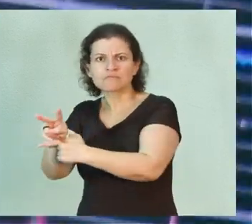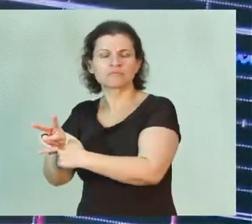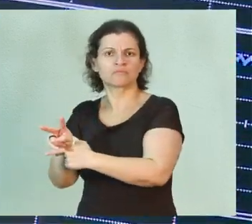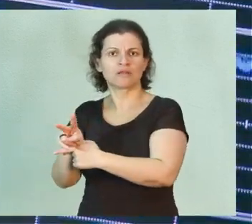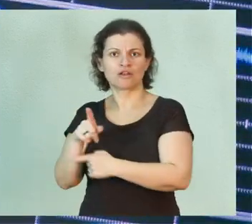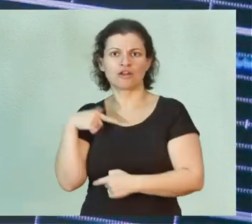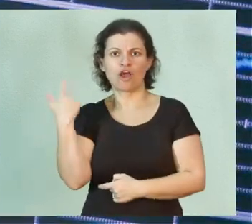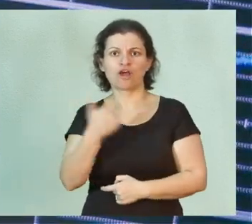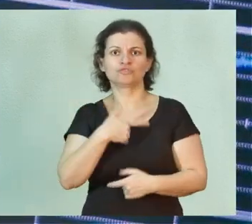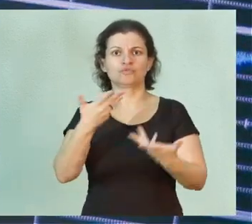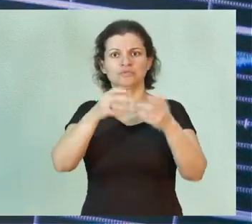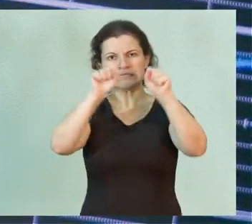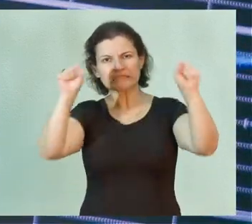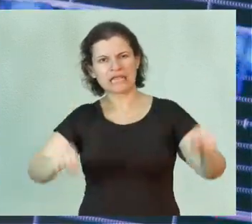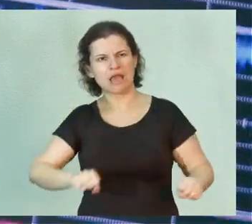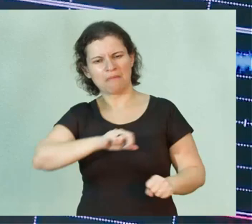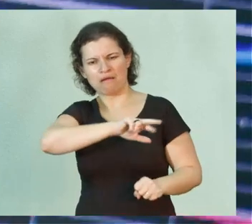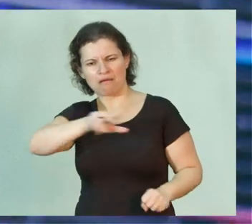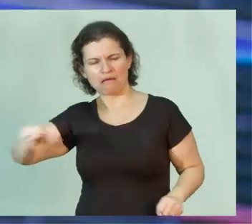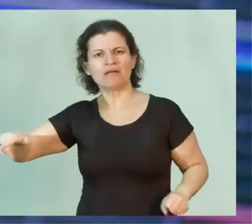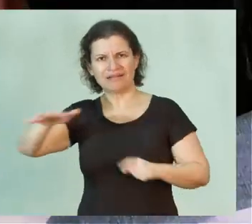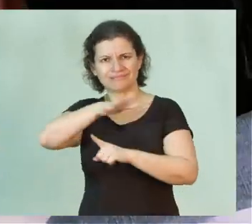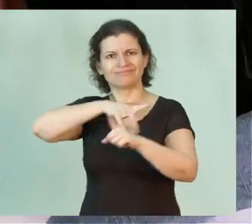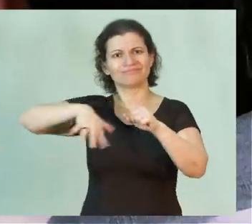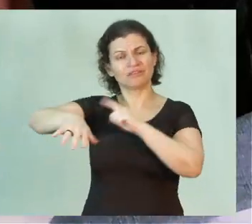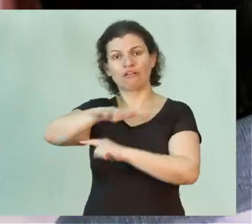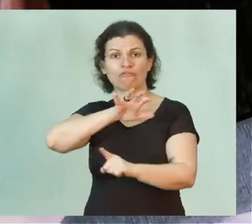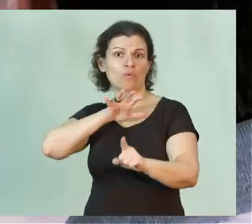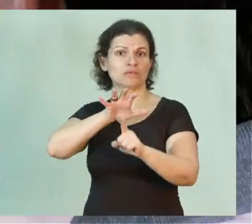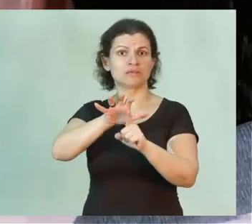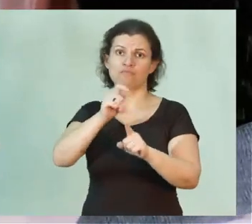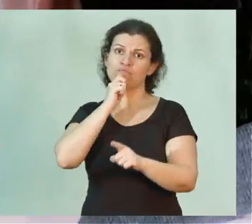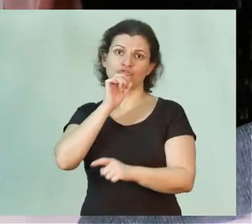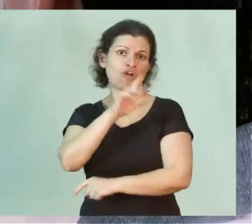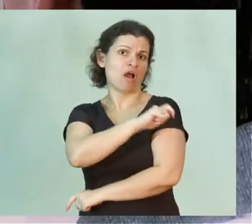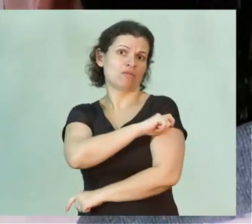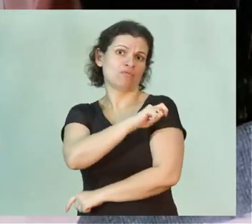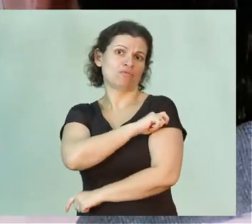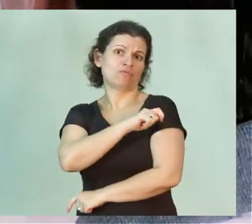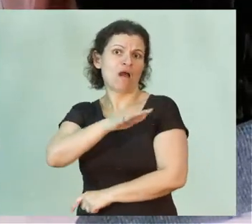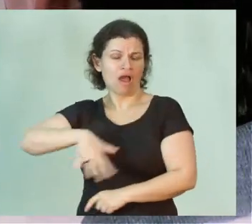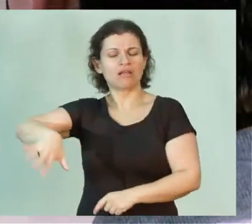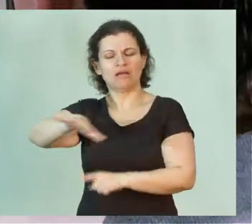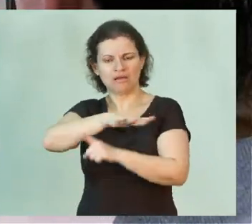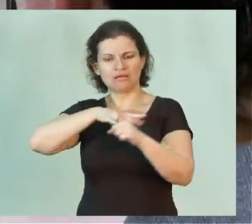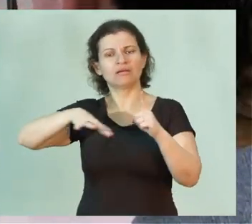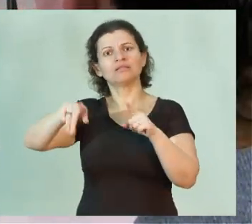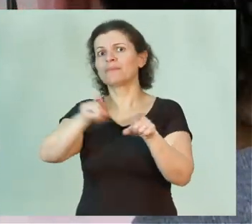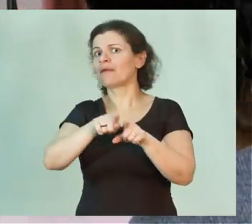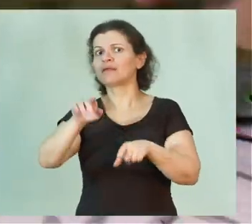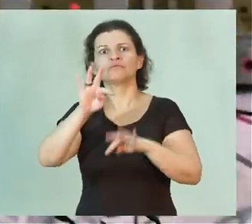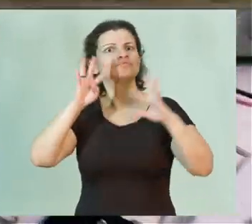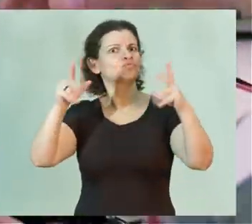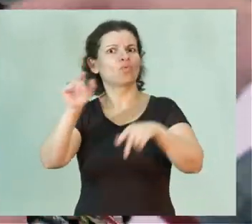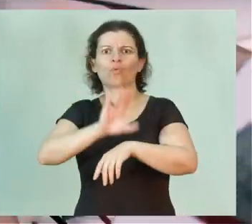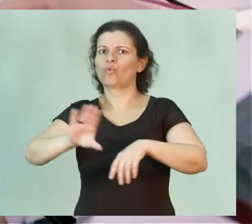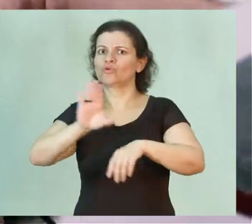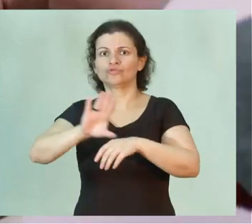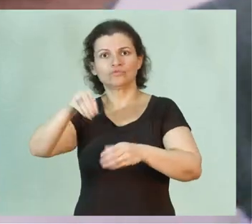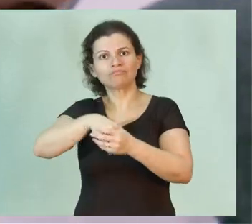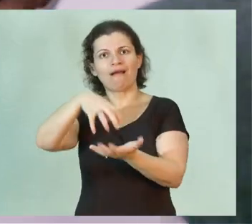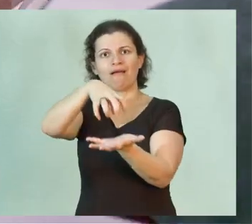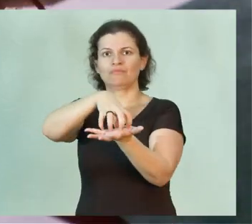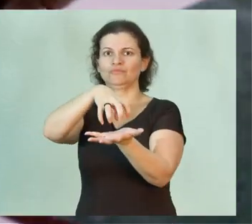dos nossos sistemas e isso acaba influenciando não só os alunos da área de ambiental, mas os alunos de todos os cursos do nosso campus.